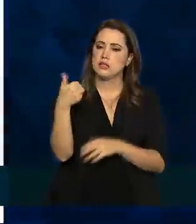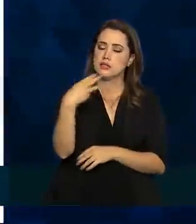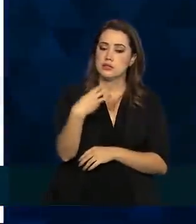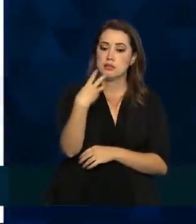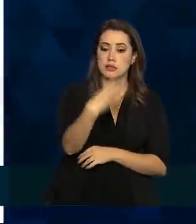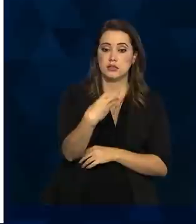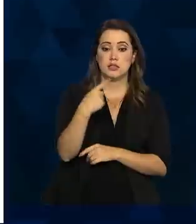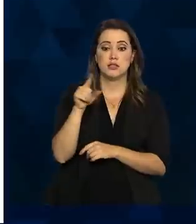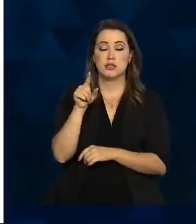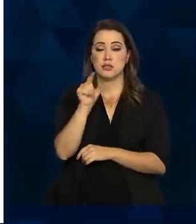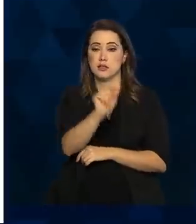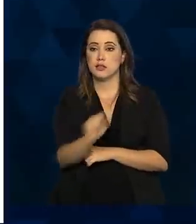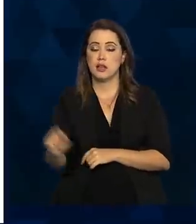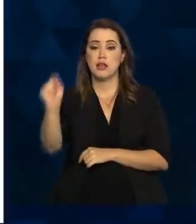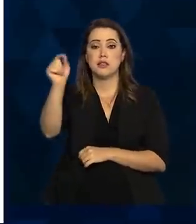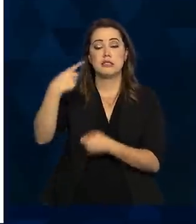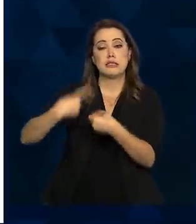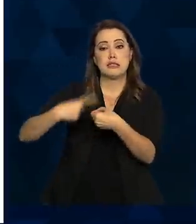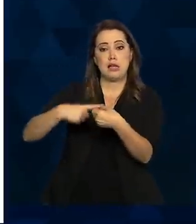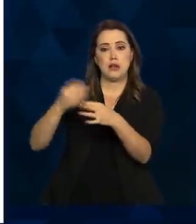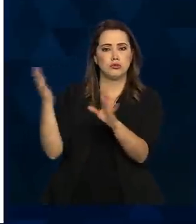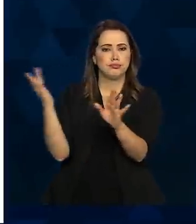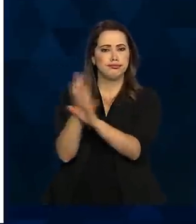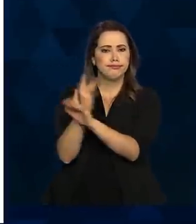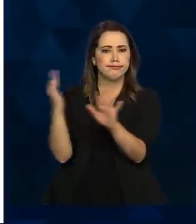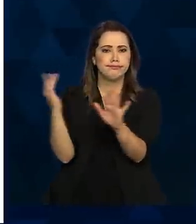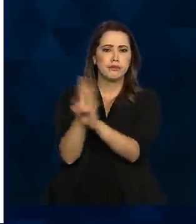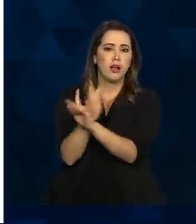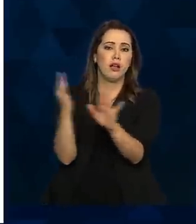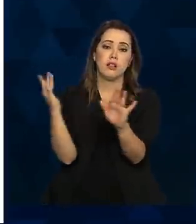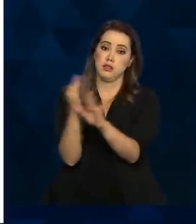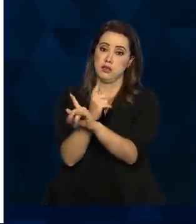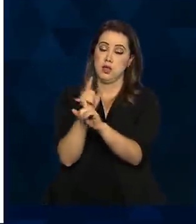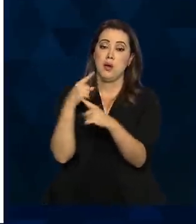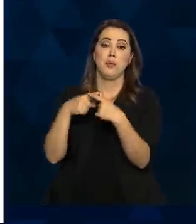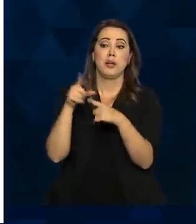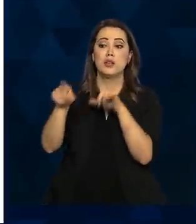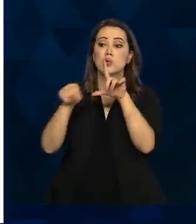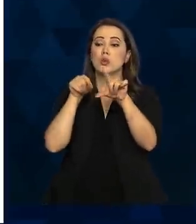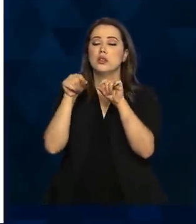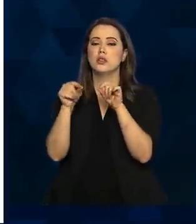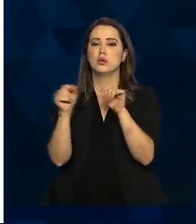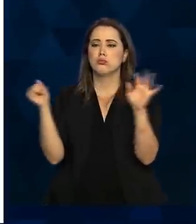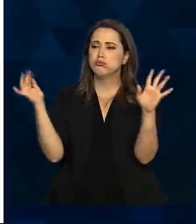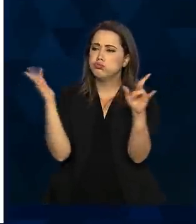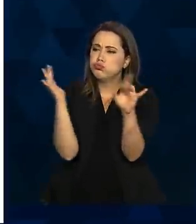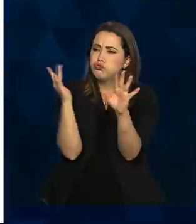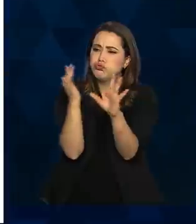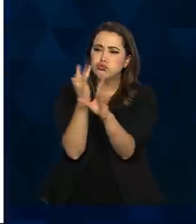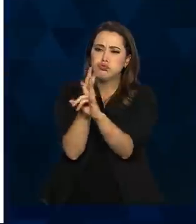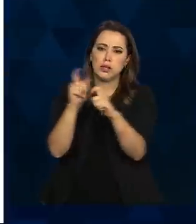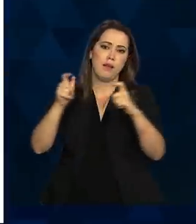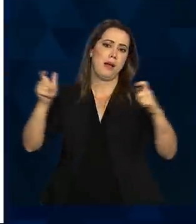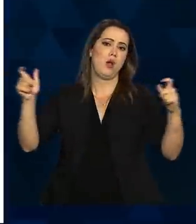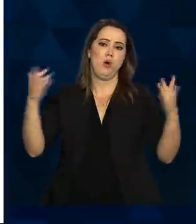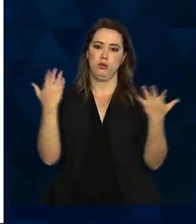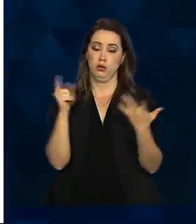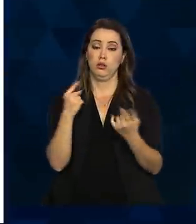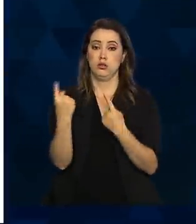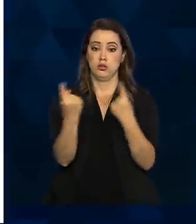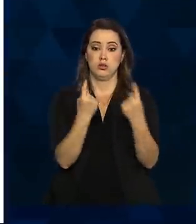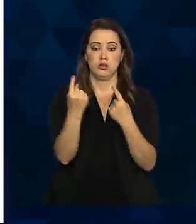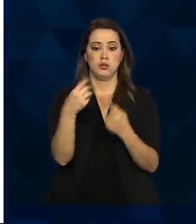Elas foram selecionadas por serem as cidades mais populosas de cada uma das 133 regiões